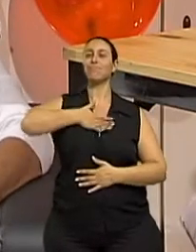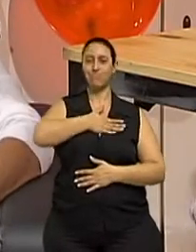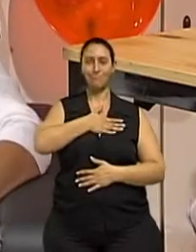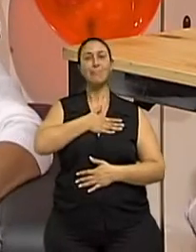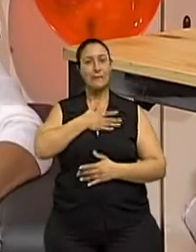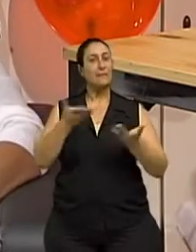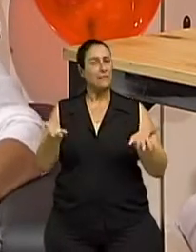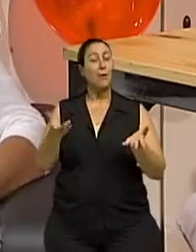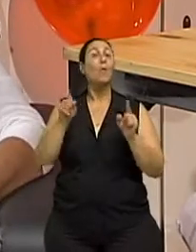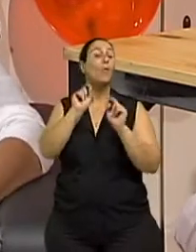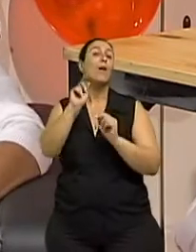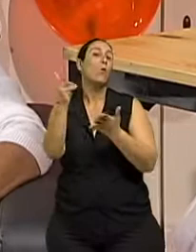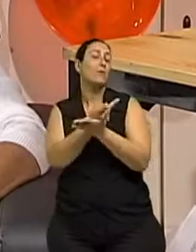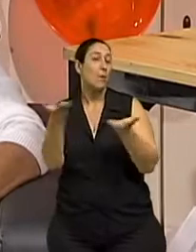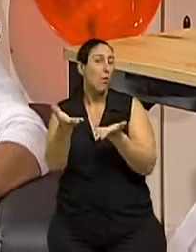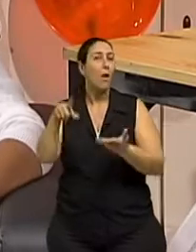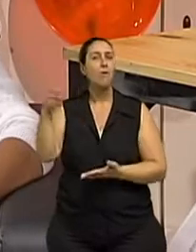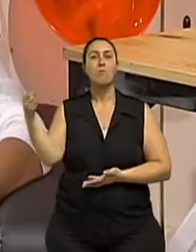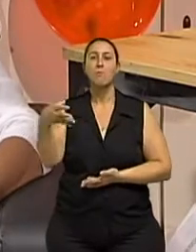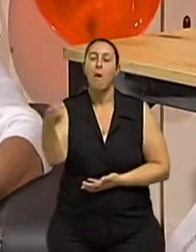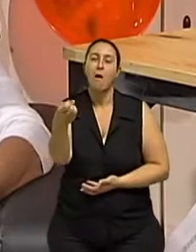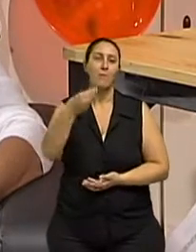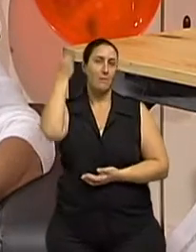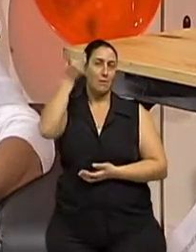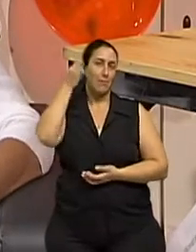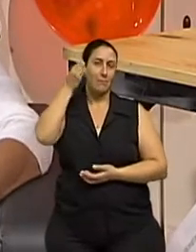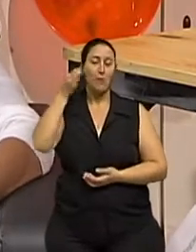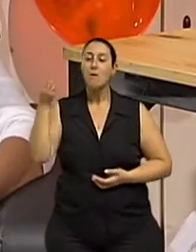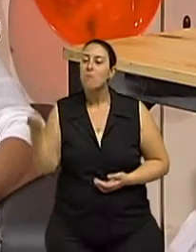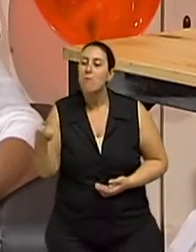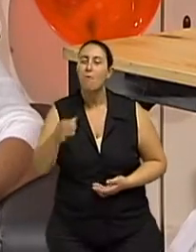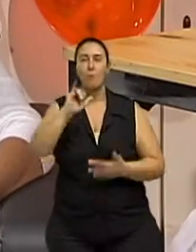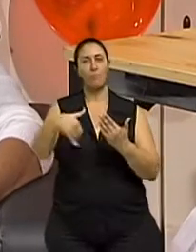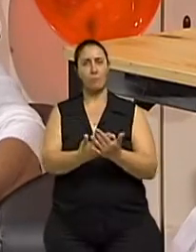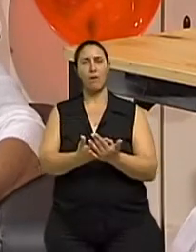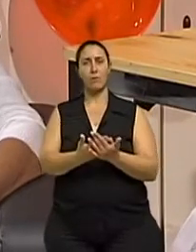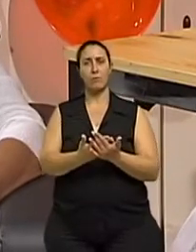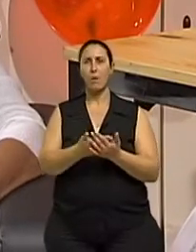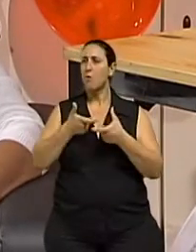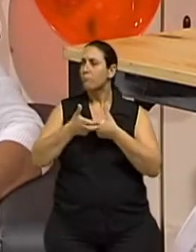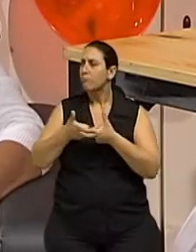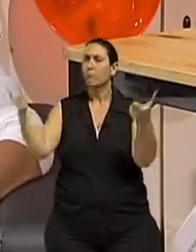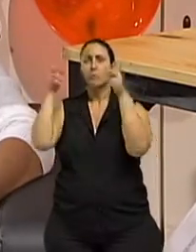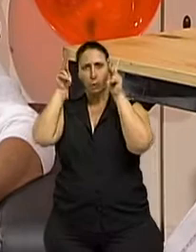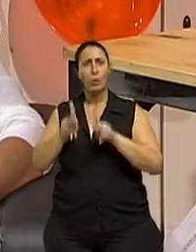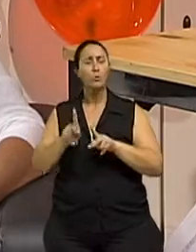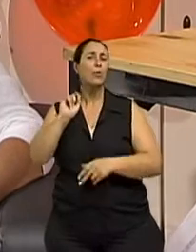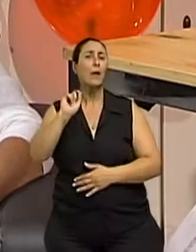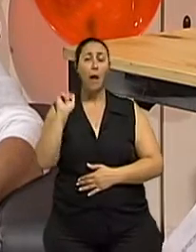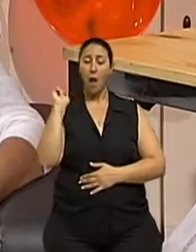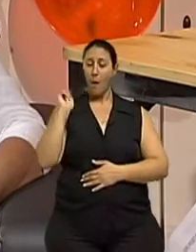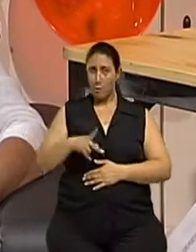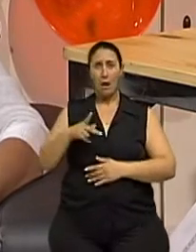novas experiências, novas oportunidades, muito mais pessoas estão vivendo após a aposentadoria. E com